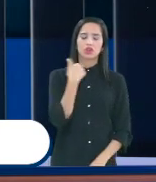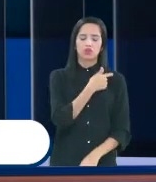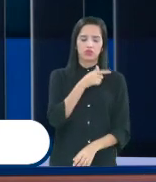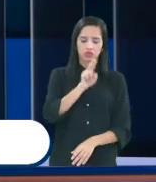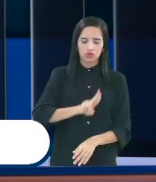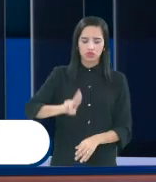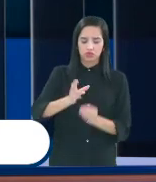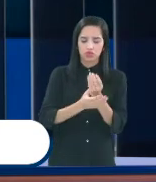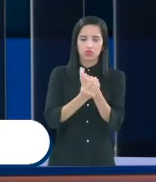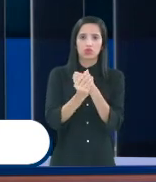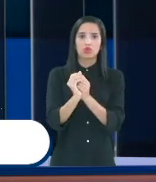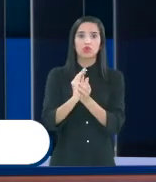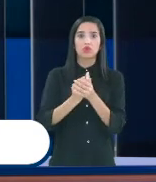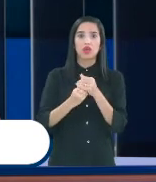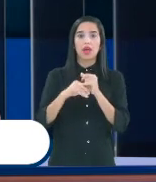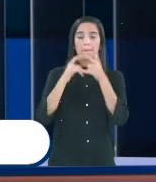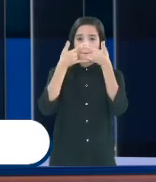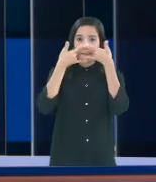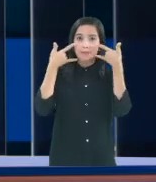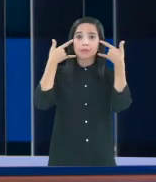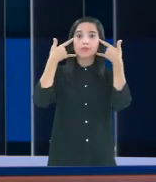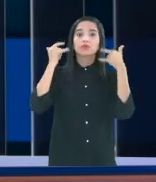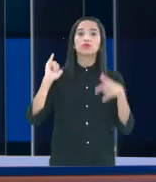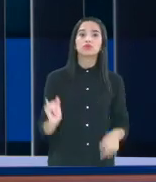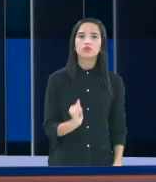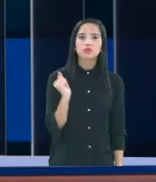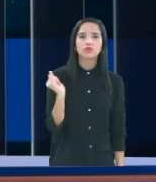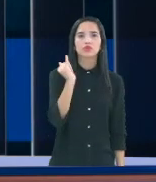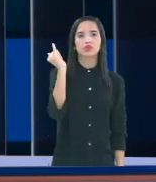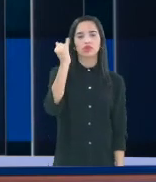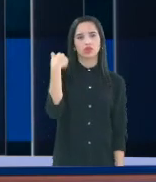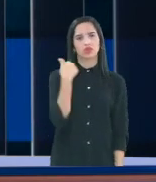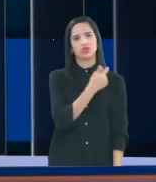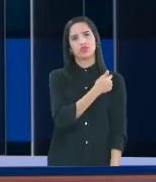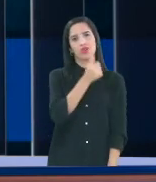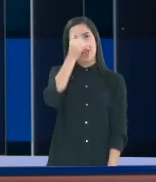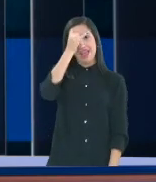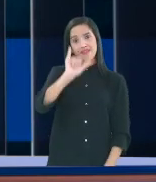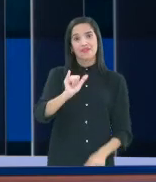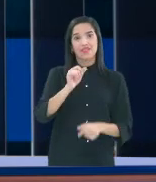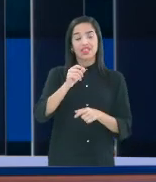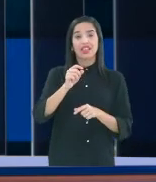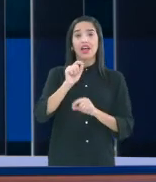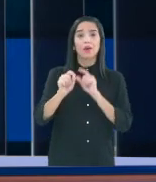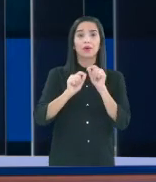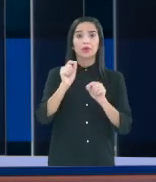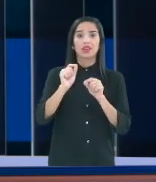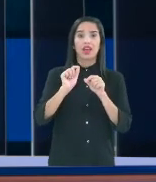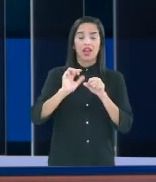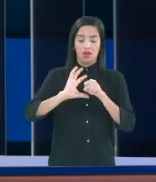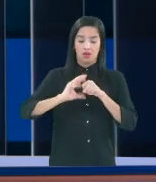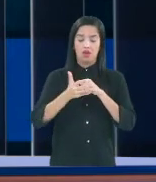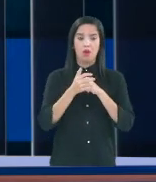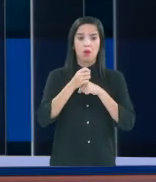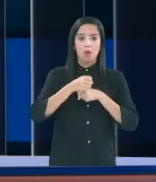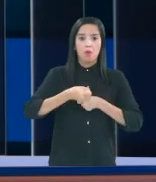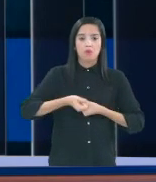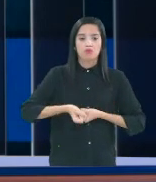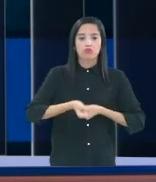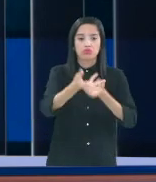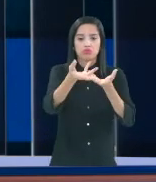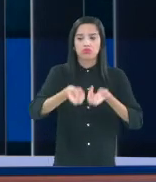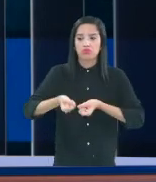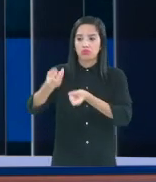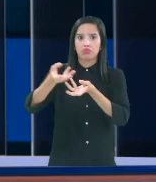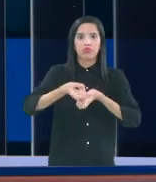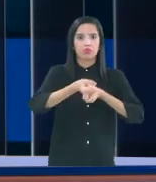a máscara é altamente importante para que nós não venhamos a transmitir alguma coisa a outras pessoas e consequentemente também